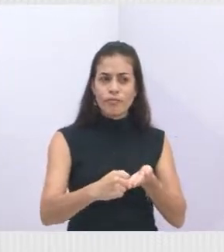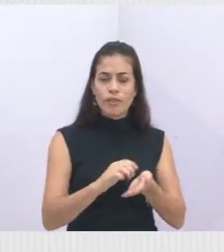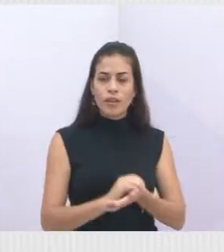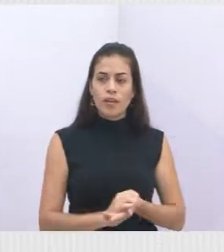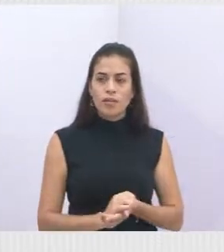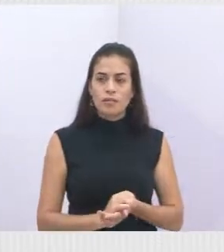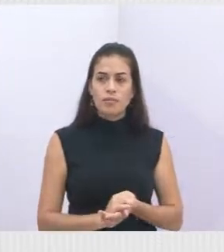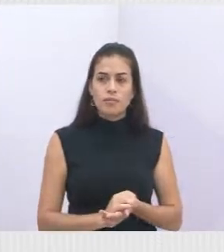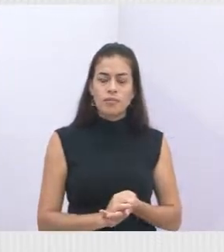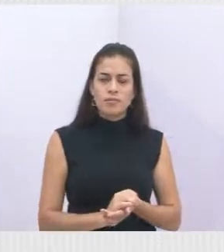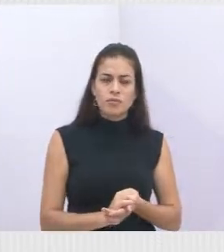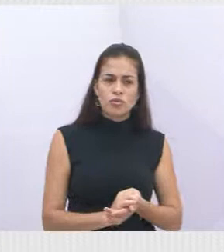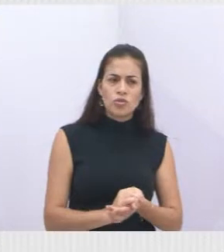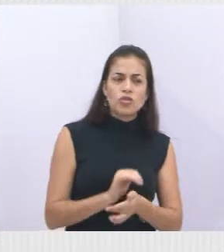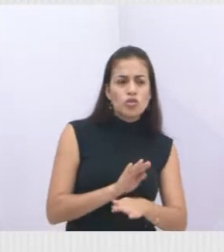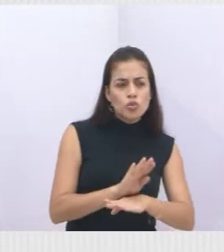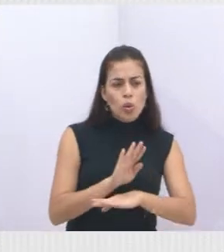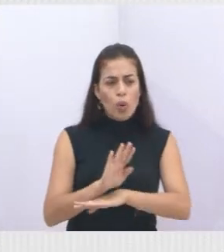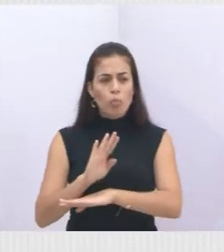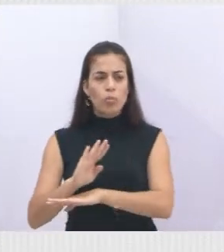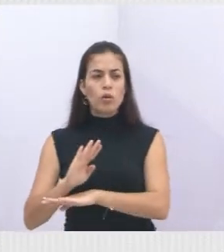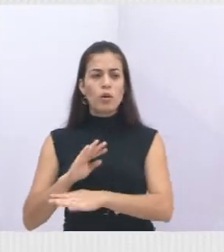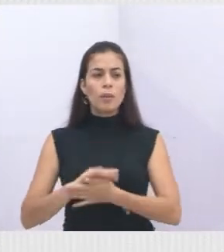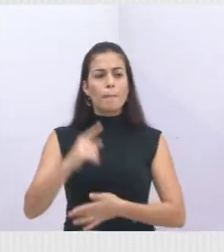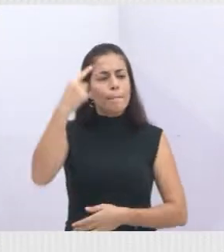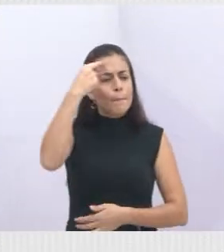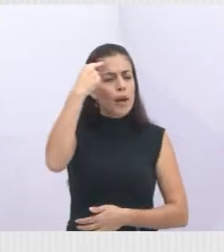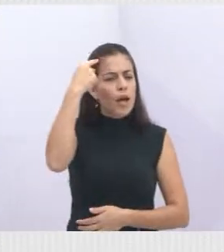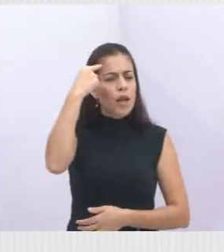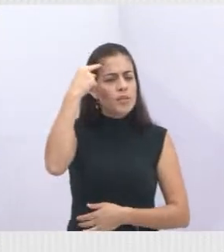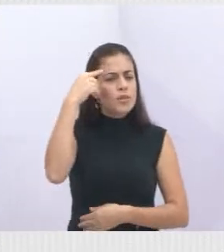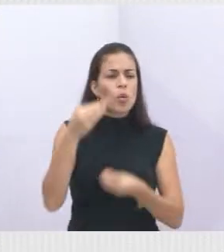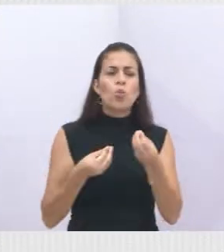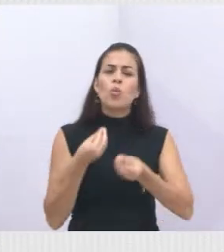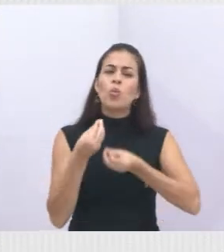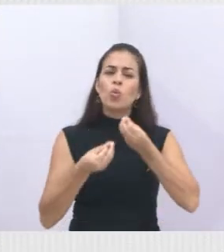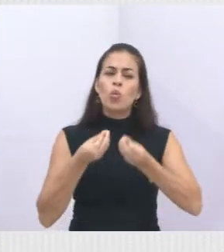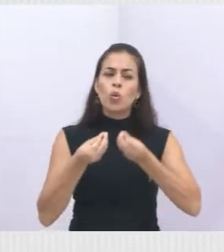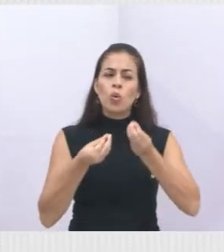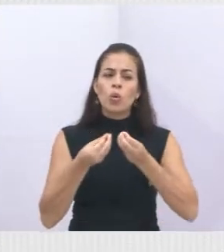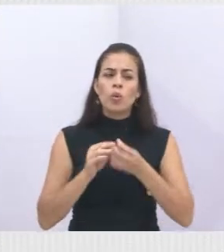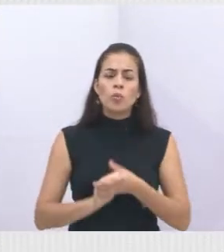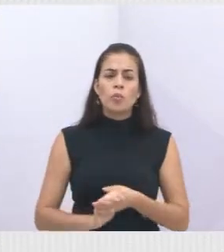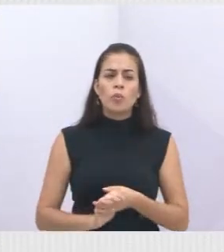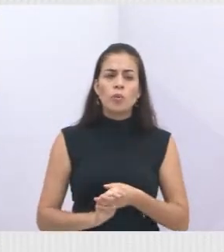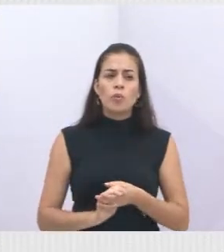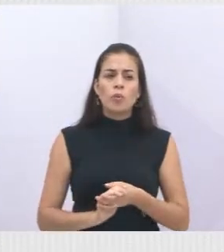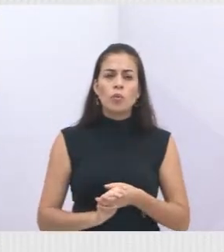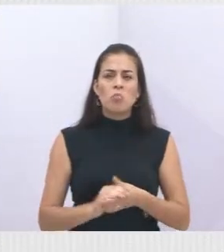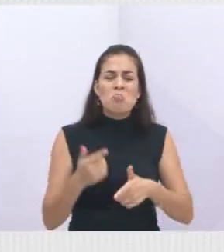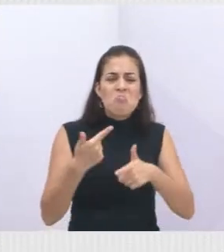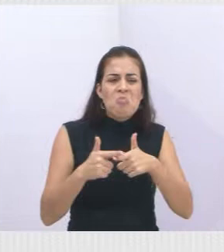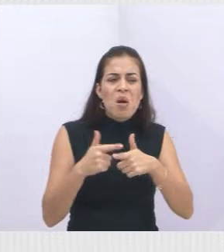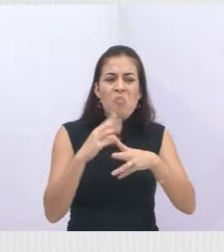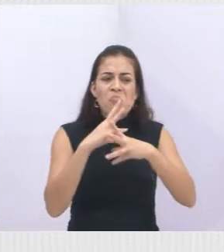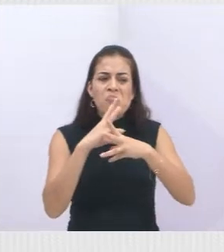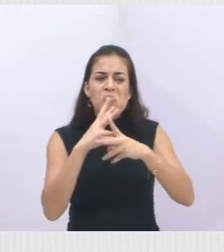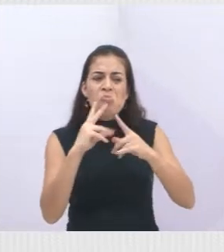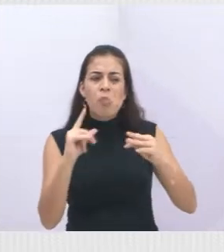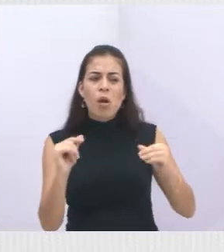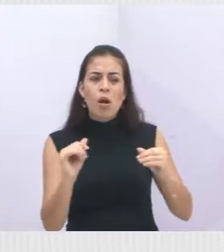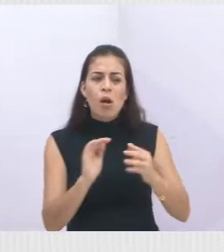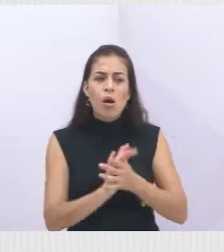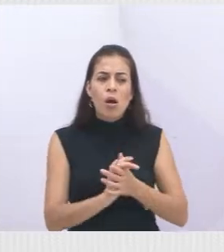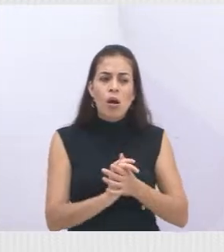ele foi pensado em uma maneira de resolver o passivo ambiental do município em